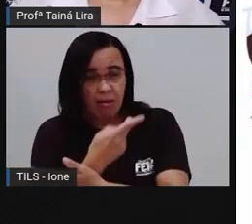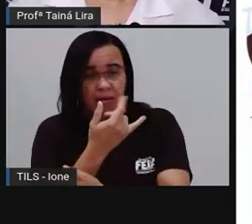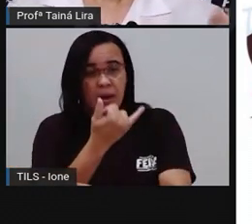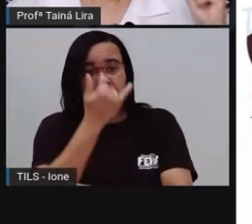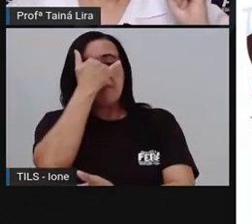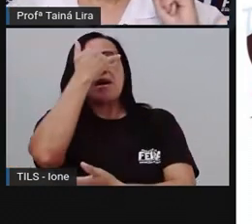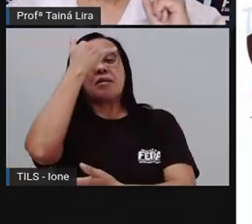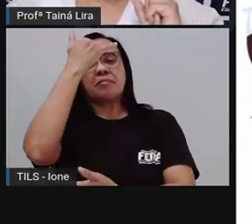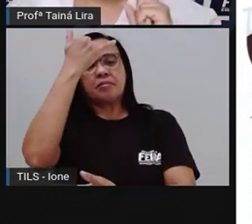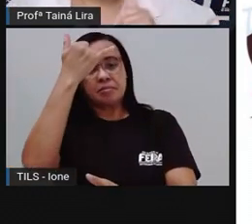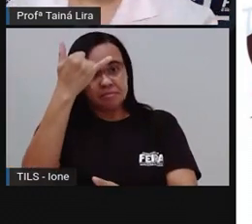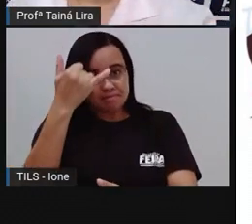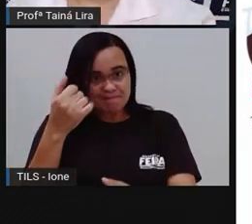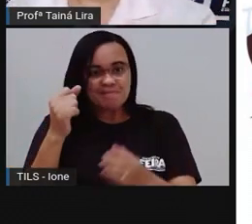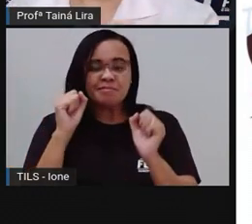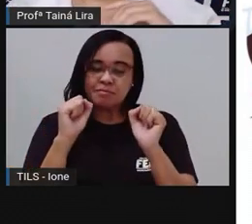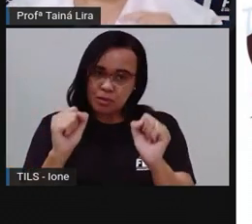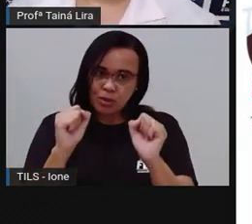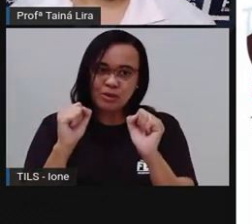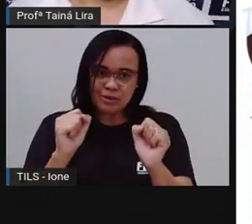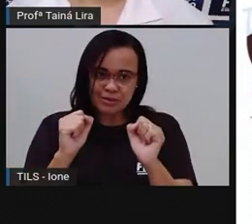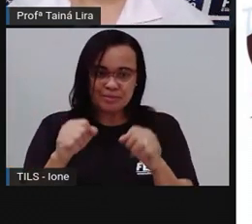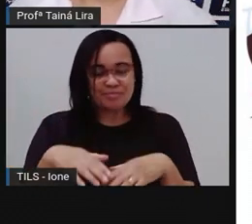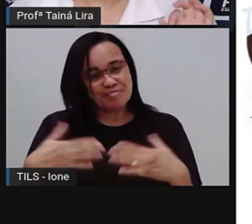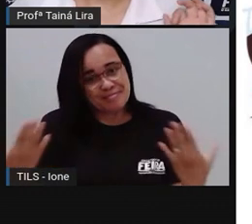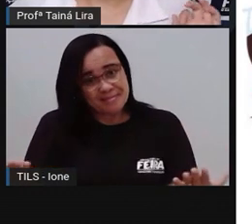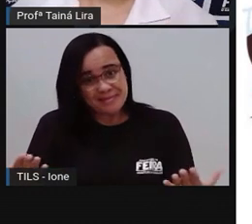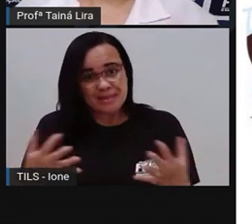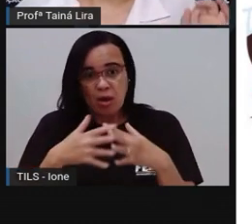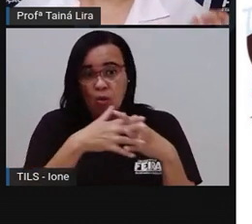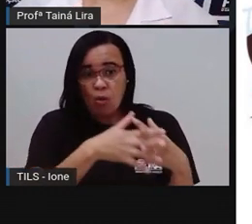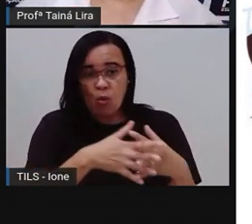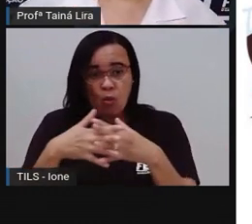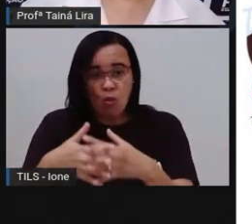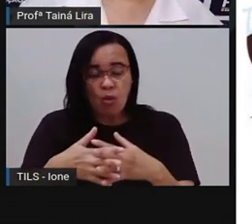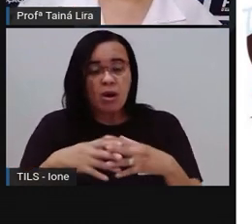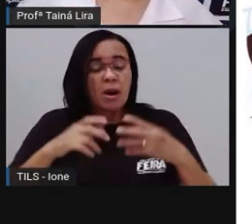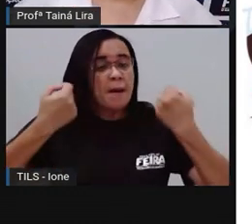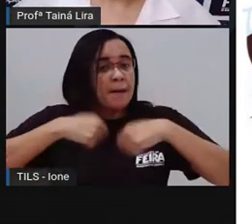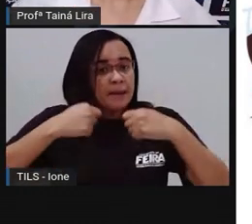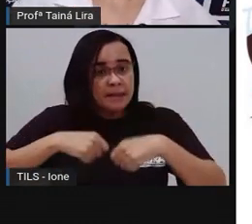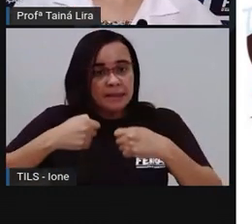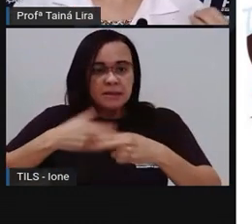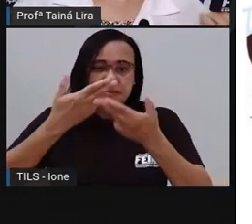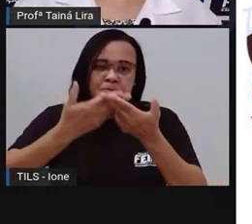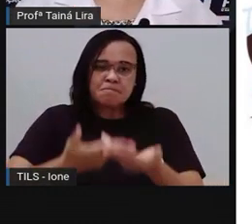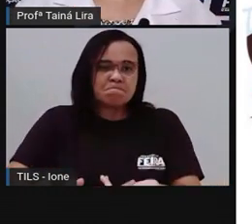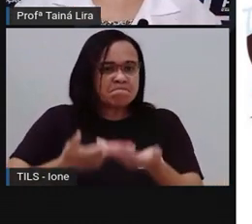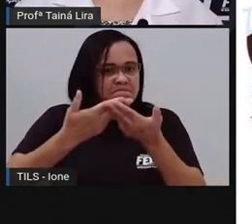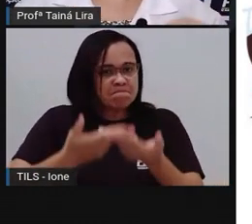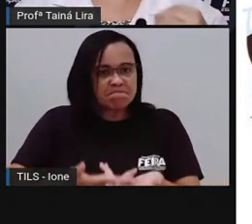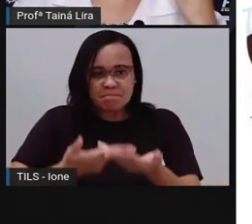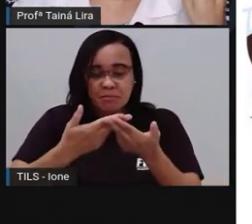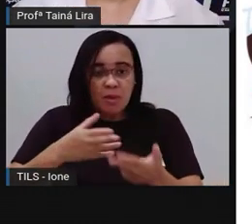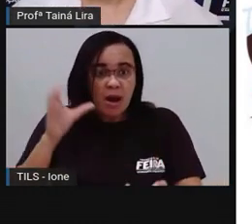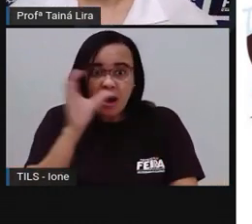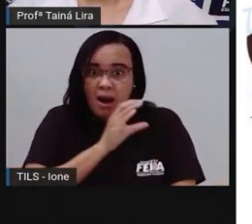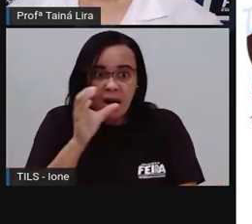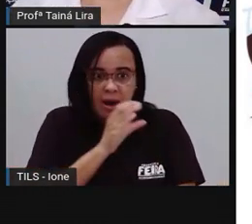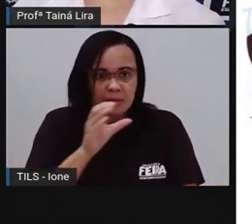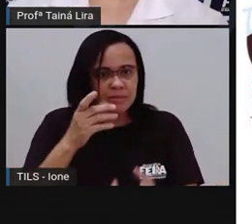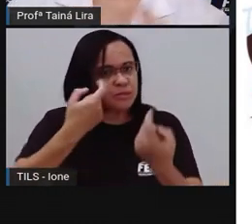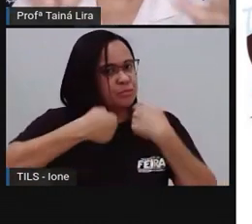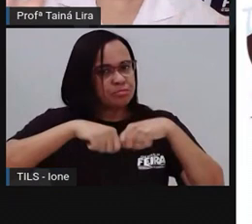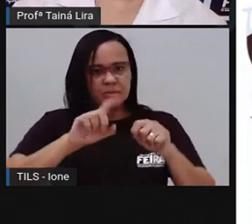E, ó, nada depressa, ter paciência, tá? Gente, nem sempre,